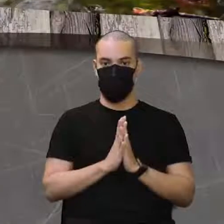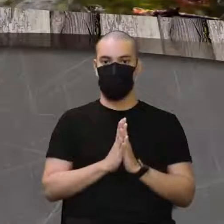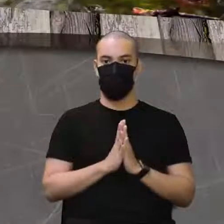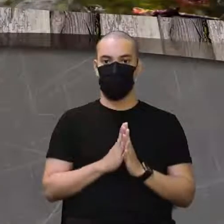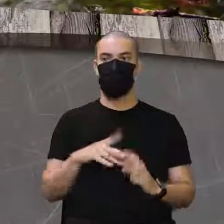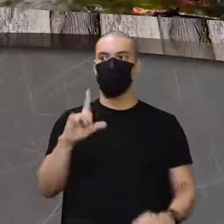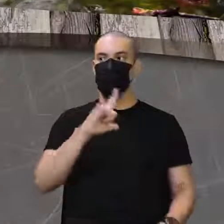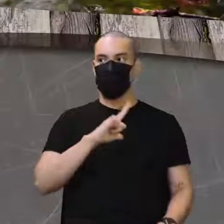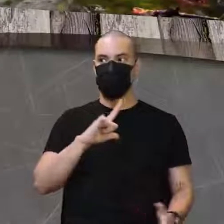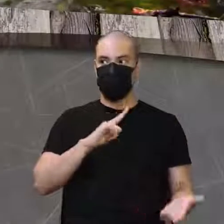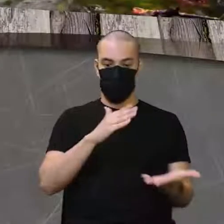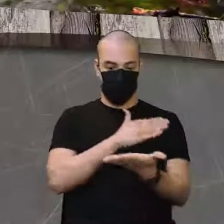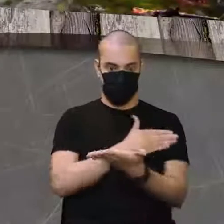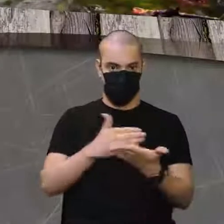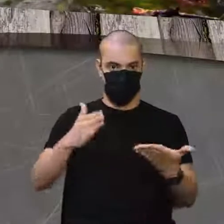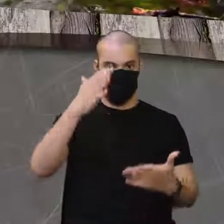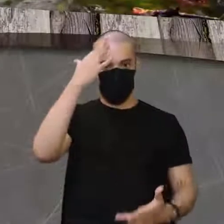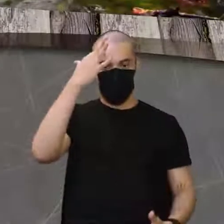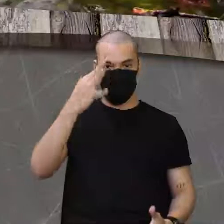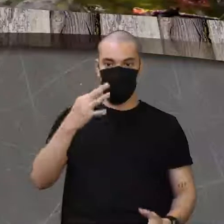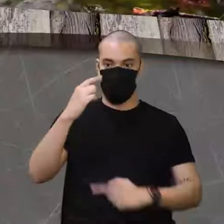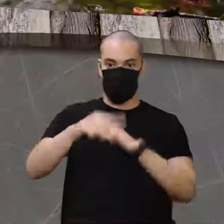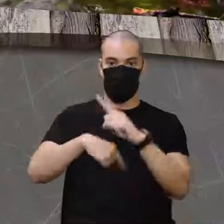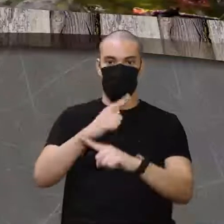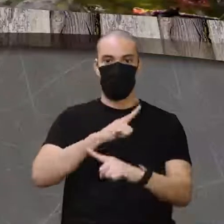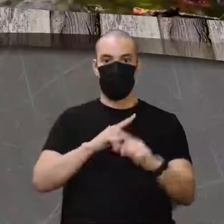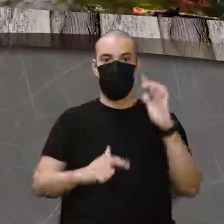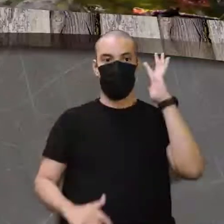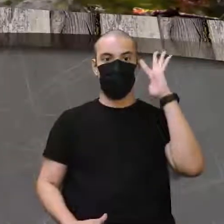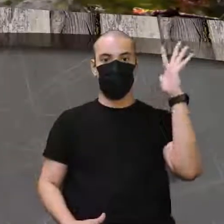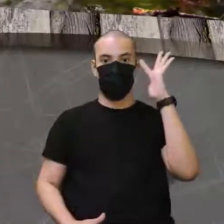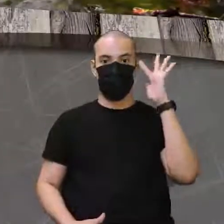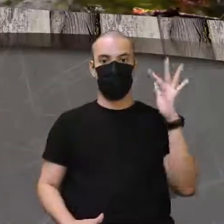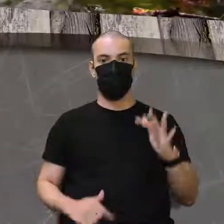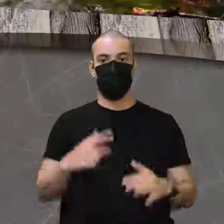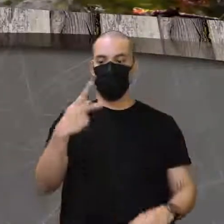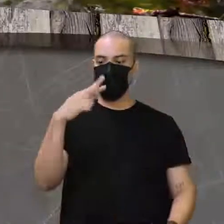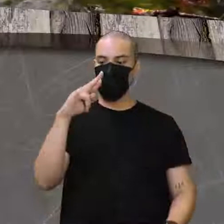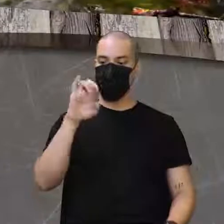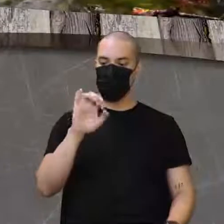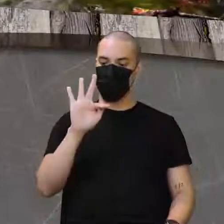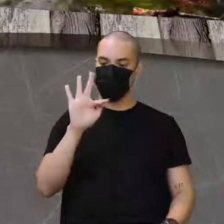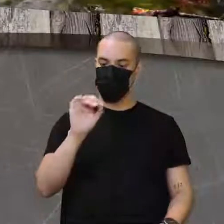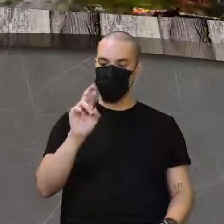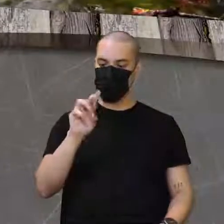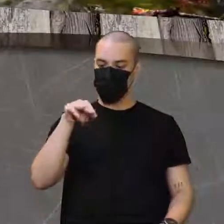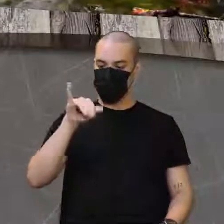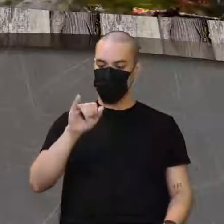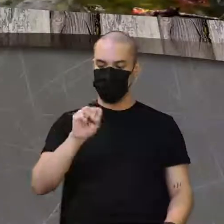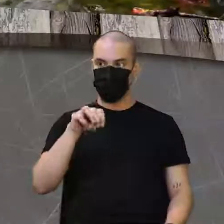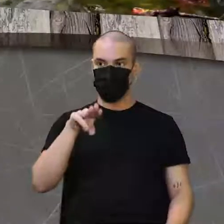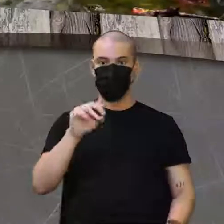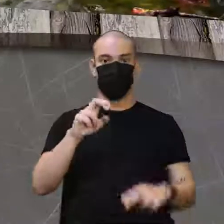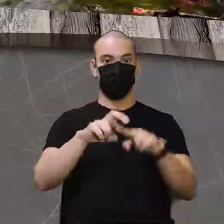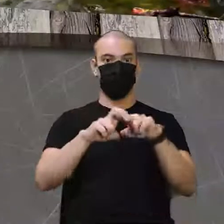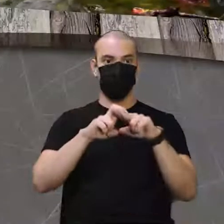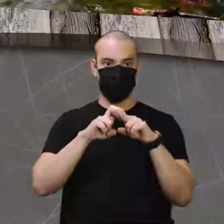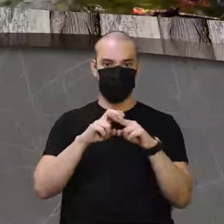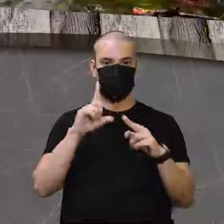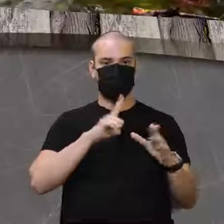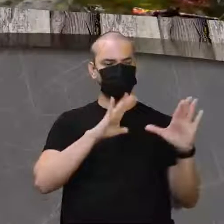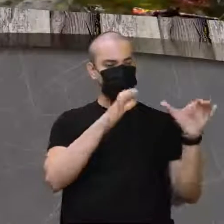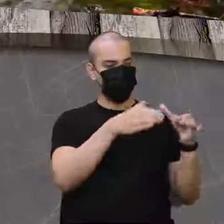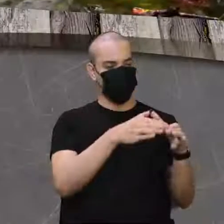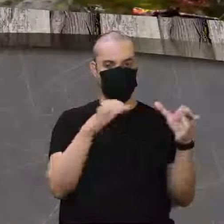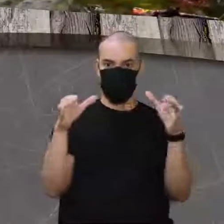ela realmente iniciou essa compreensão e depois a gente tem a teoria do pré-formismo, tá bom? E aí os ovinistas,